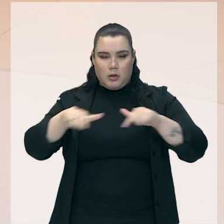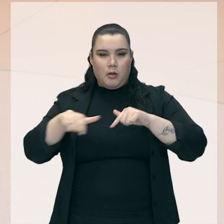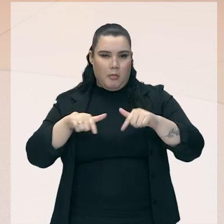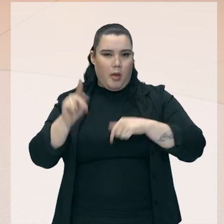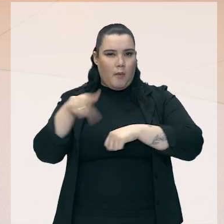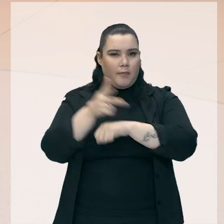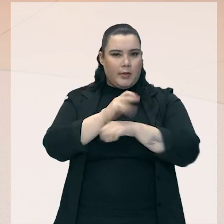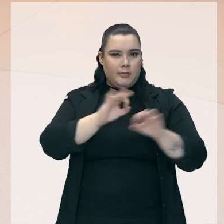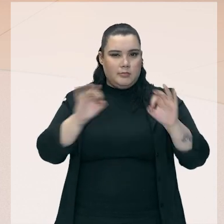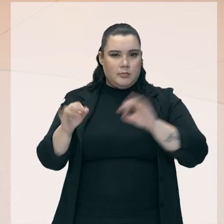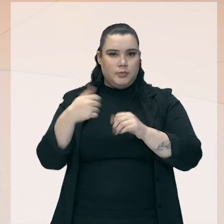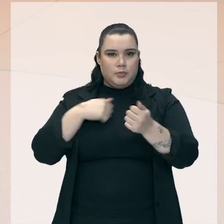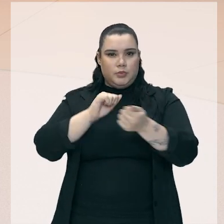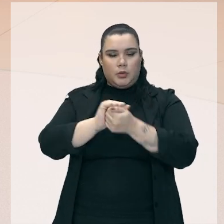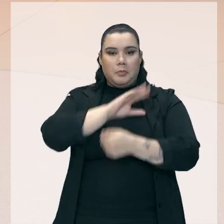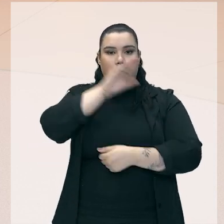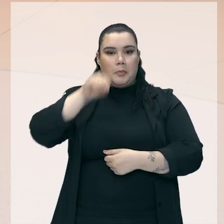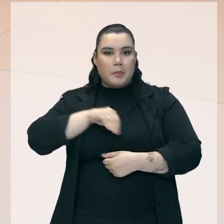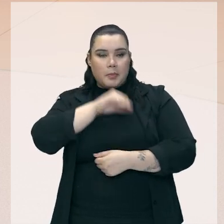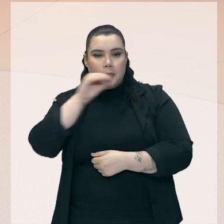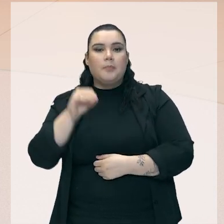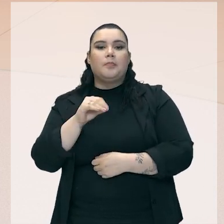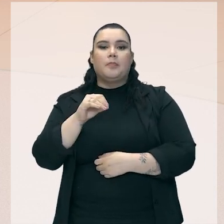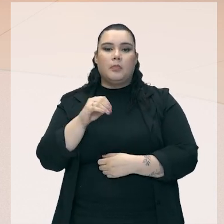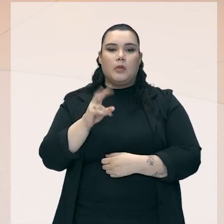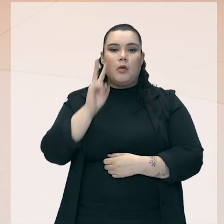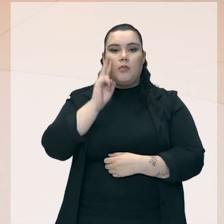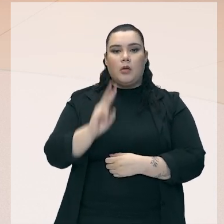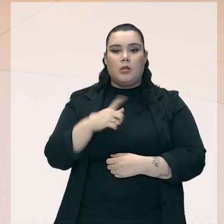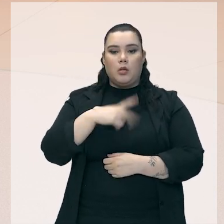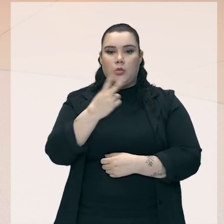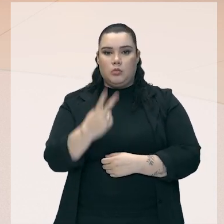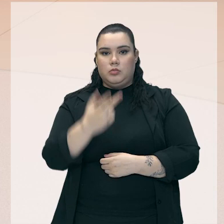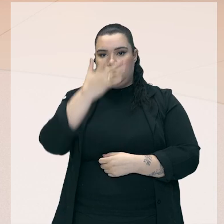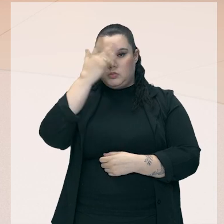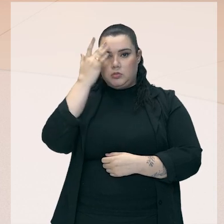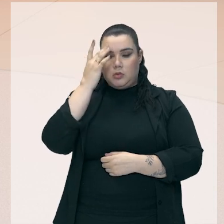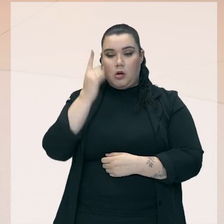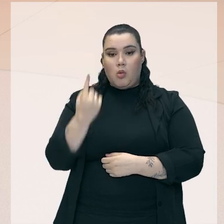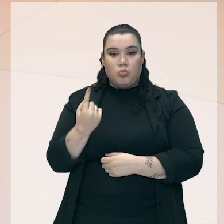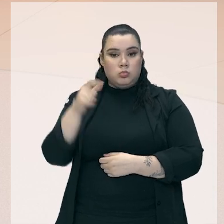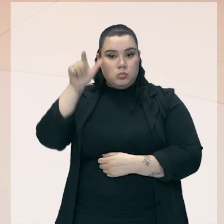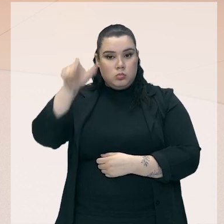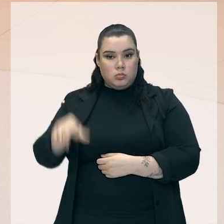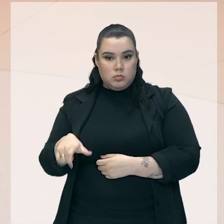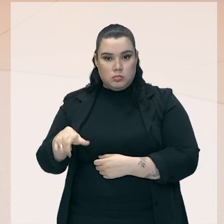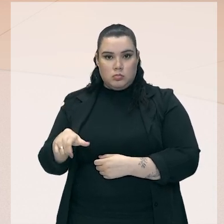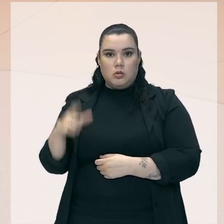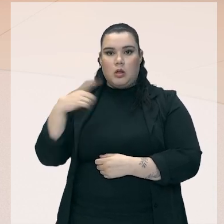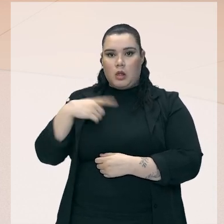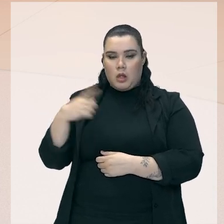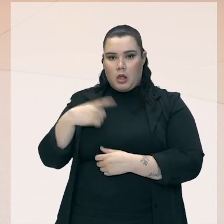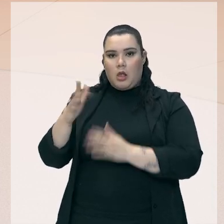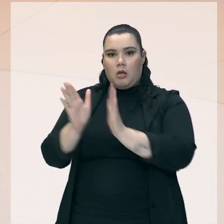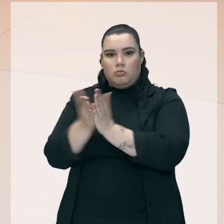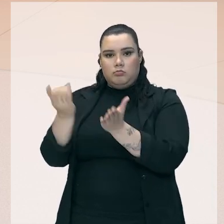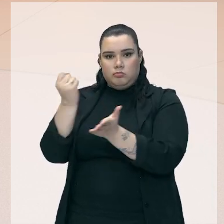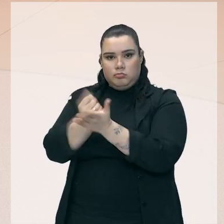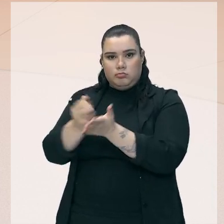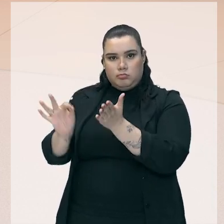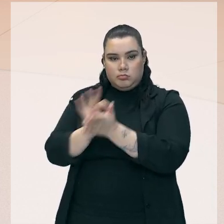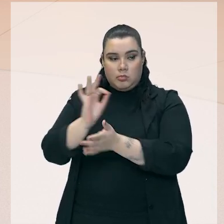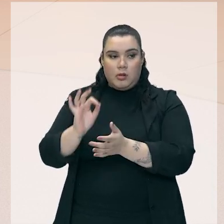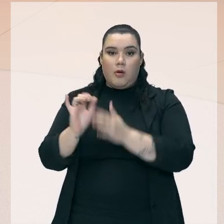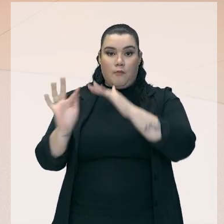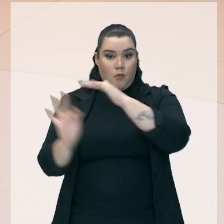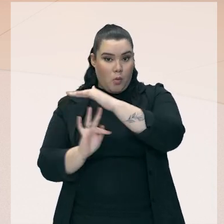legal, eu vou estar aqui com vocês acompanhando, a gente vai ver aqui dois trabalhadores, um deles tem direitos trabalhistas, é um trabalhador formal